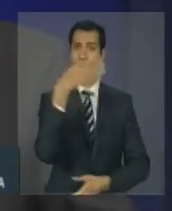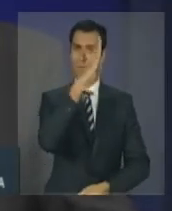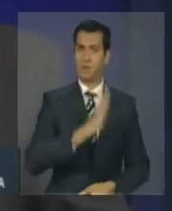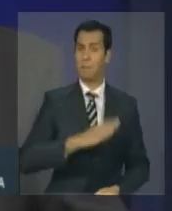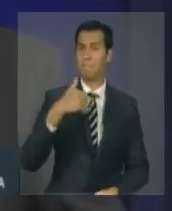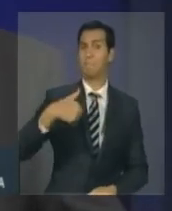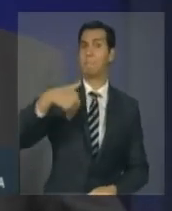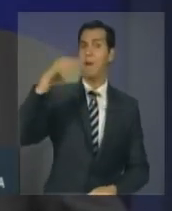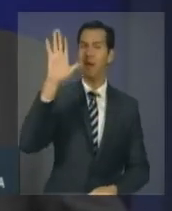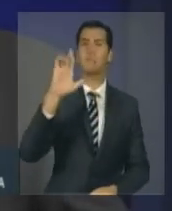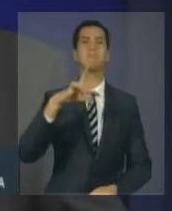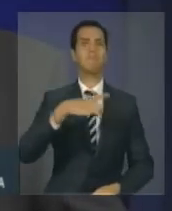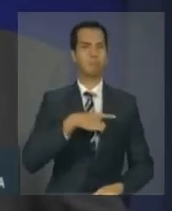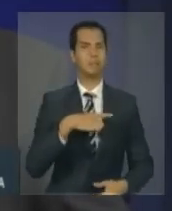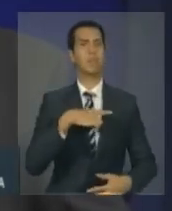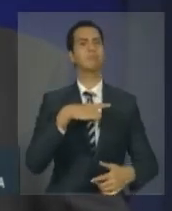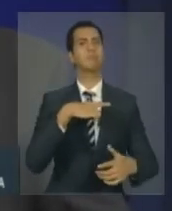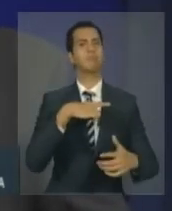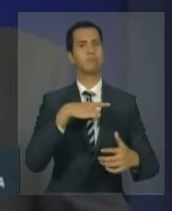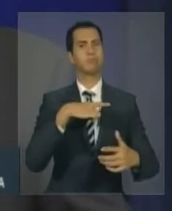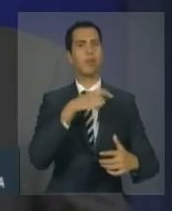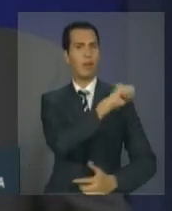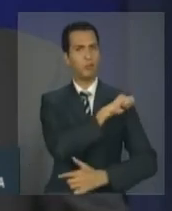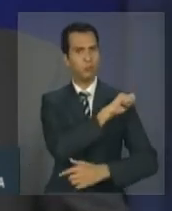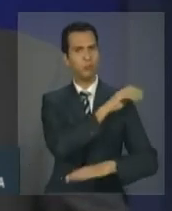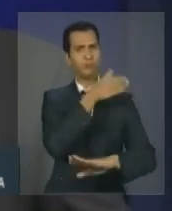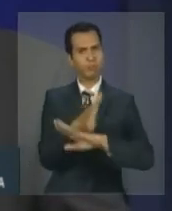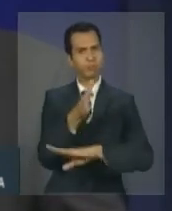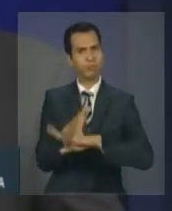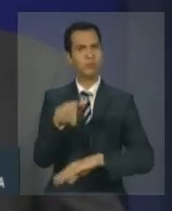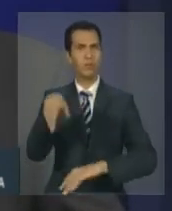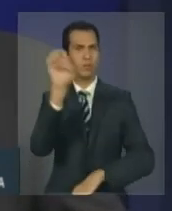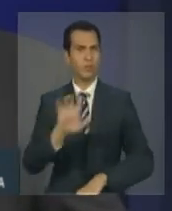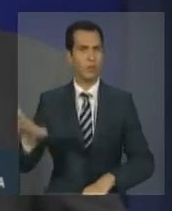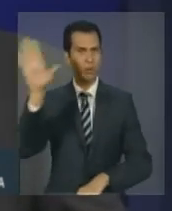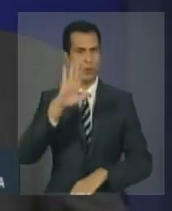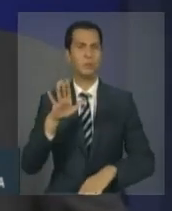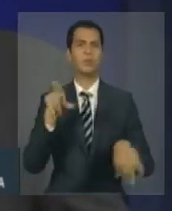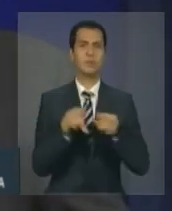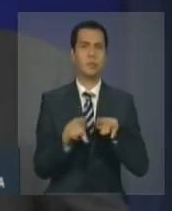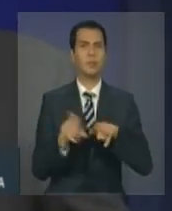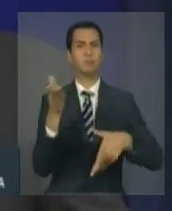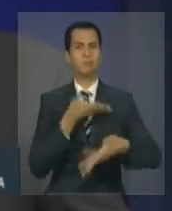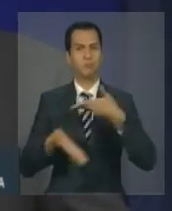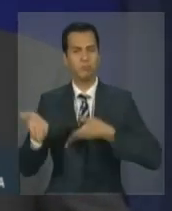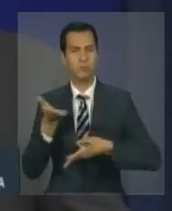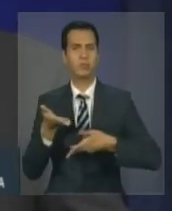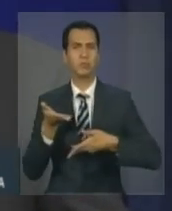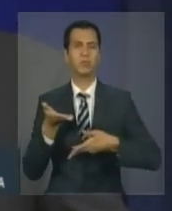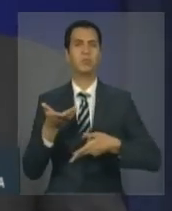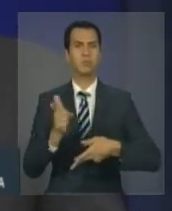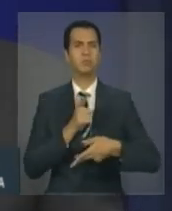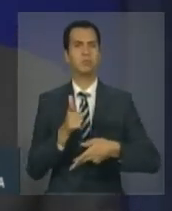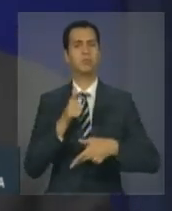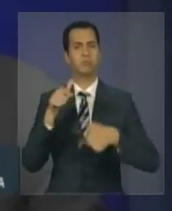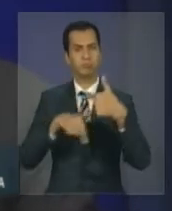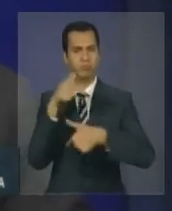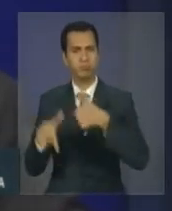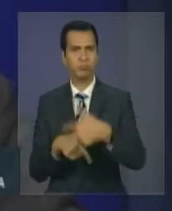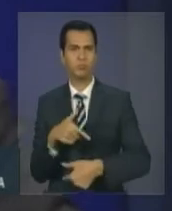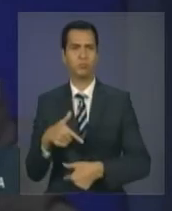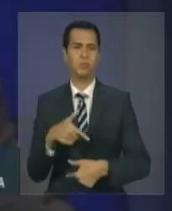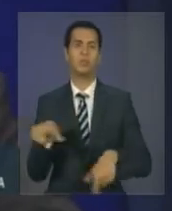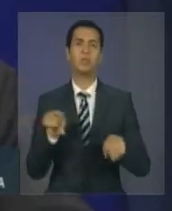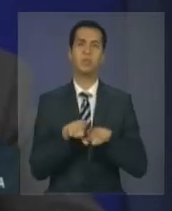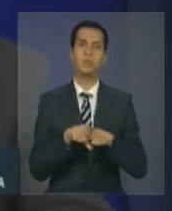nos programas de investigação europeus e em programas de intercâmbio, como o programa Erasmus Mundos ou o programa